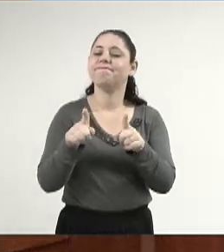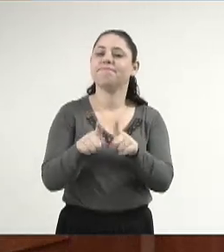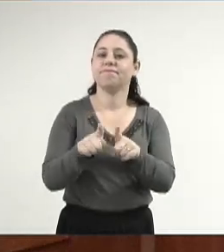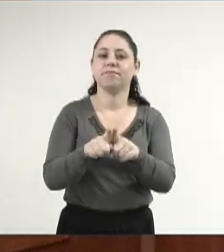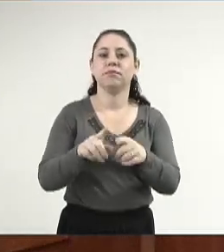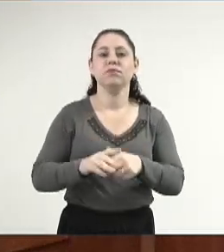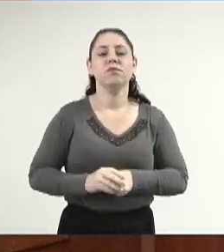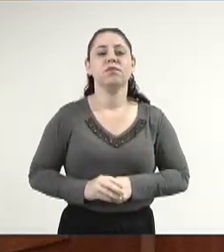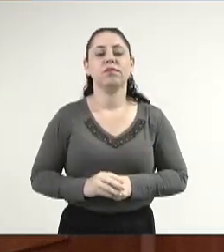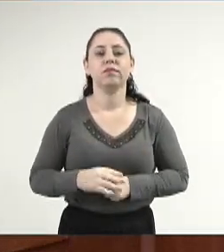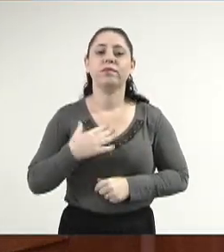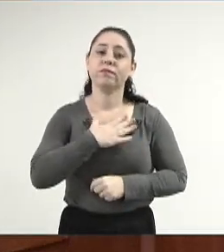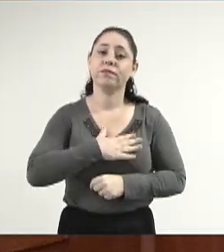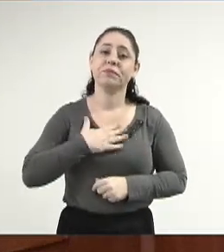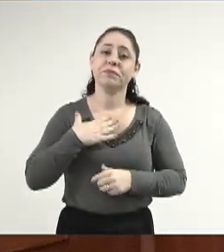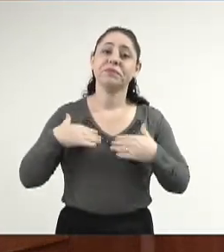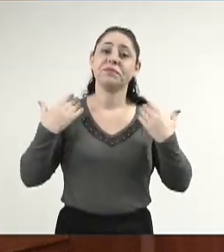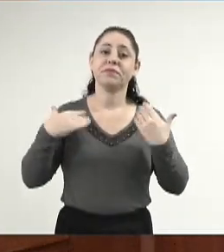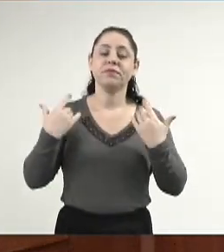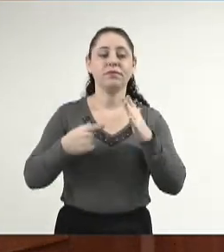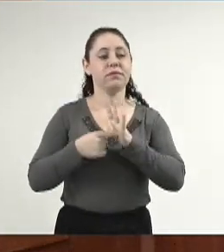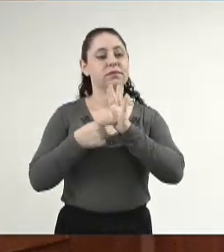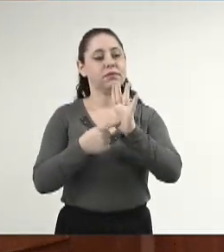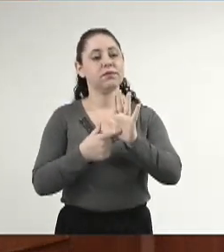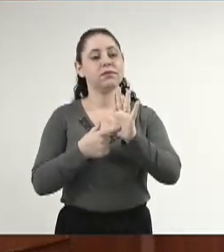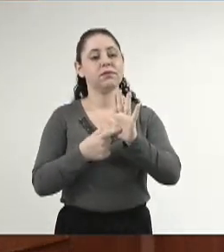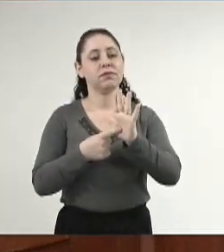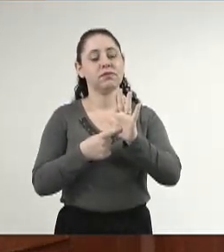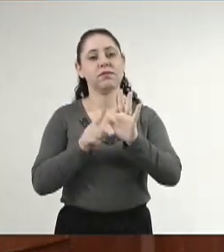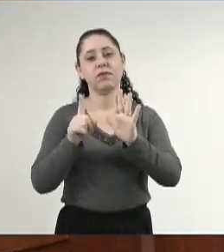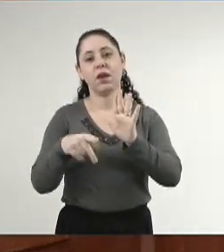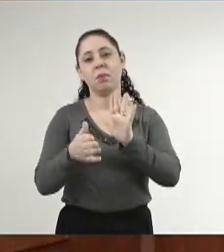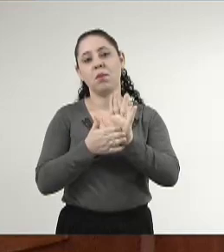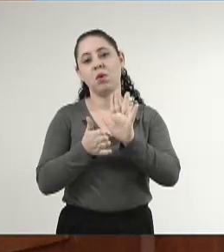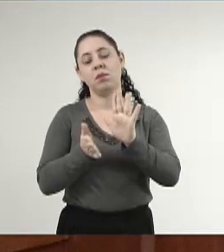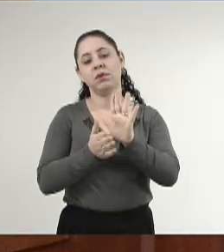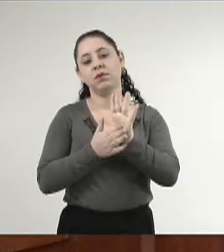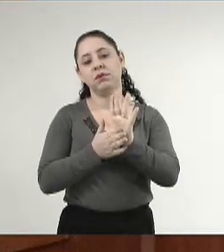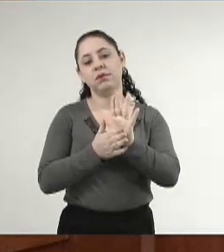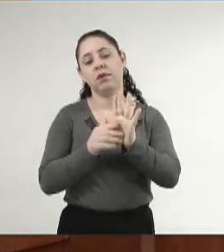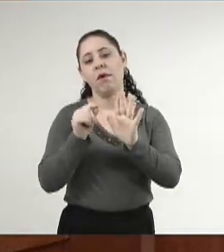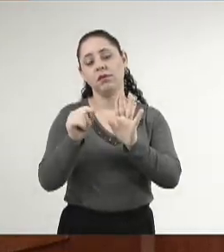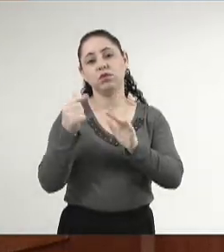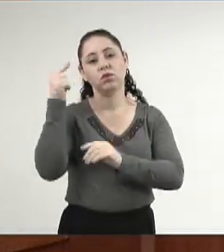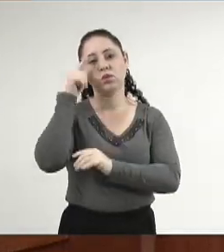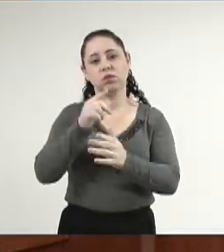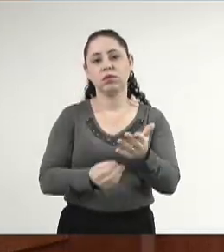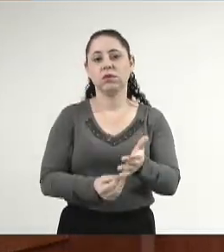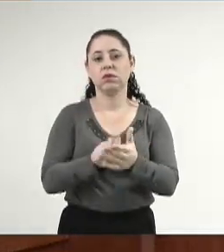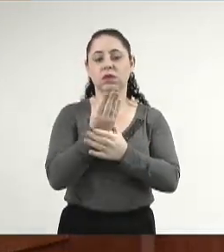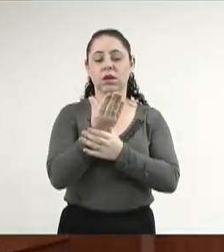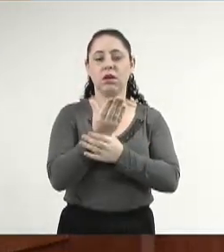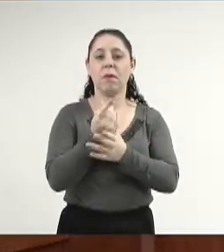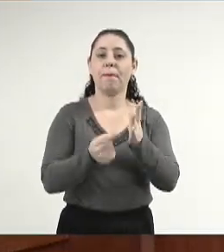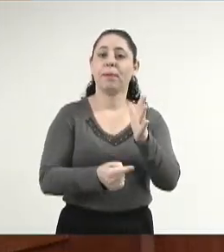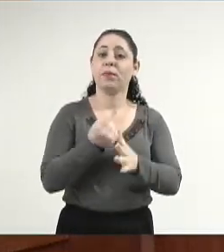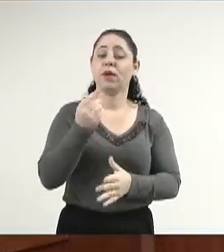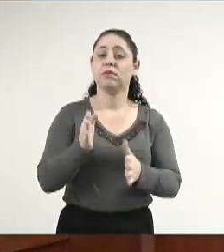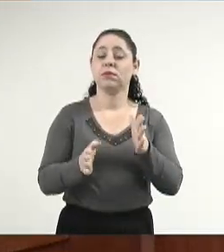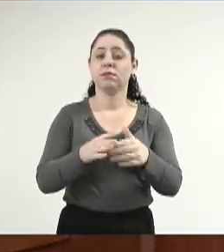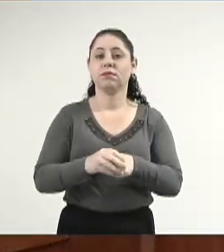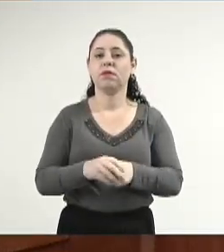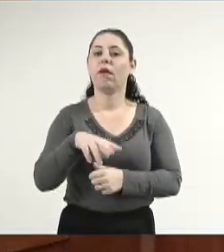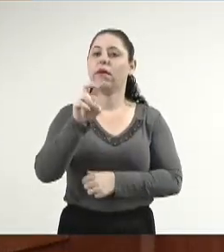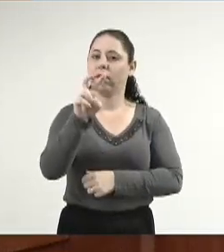Portanto, foi com muita alegria que nós apresentamos essa ideia, essa propositura, e nós criamos ali já no primeiro mandato.